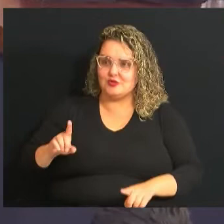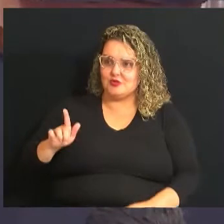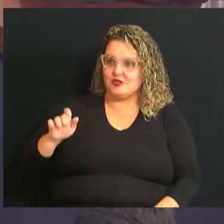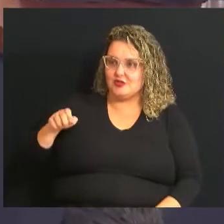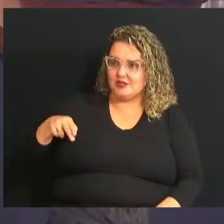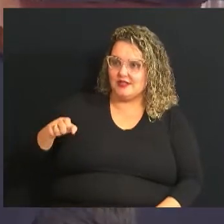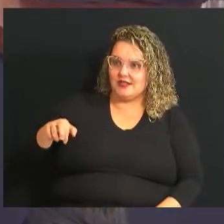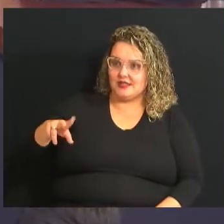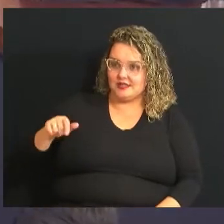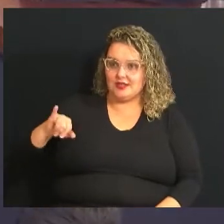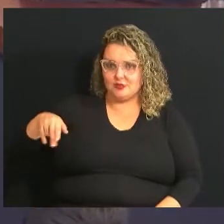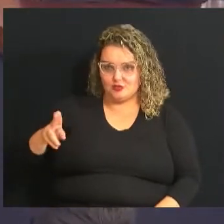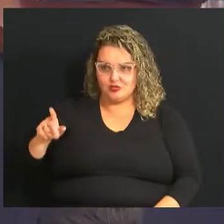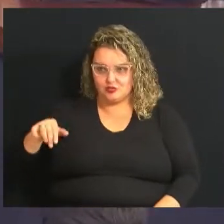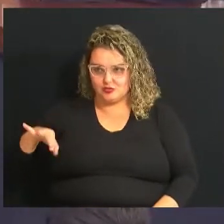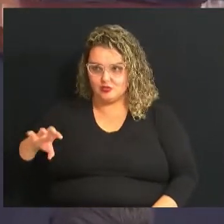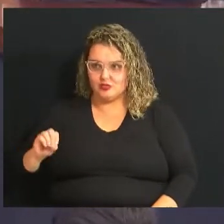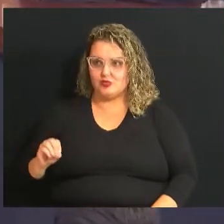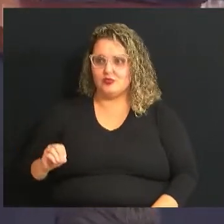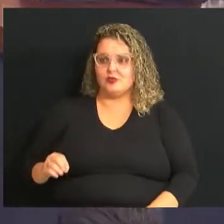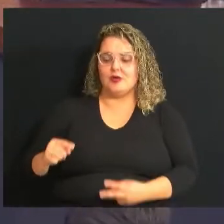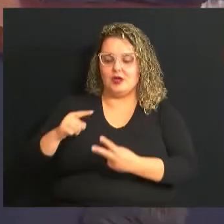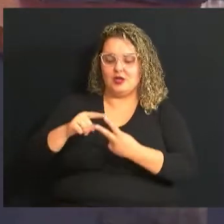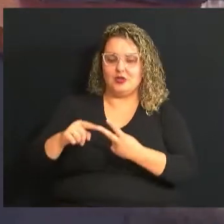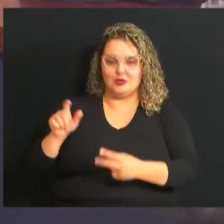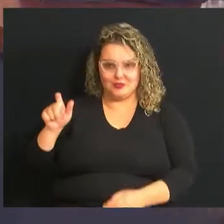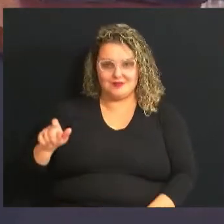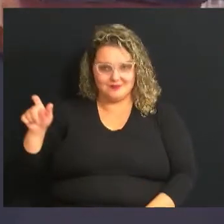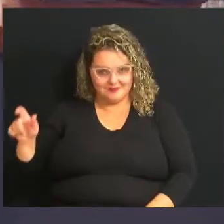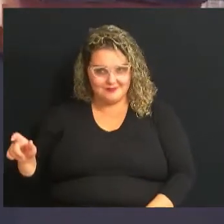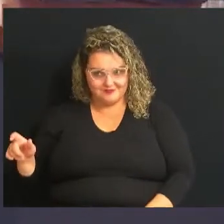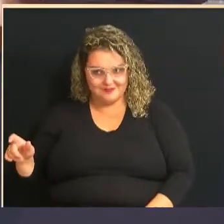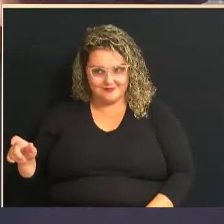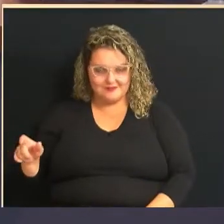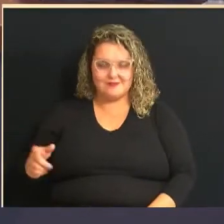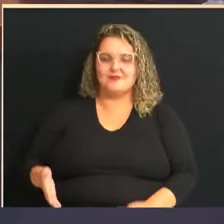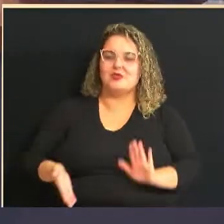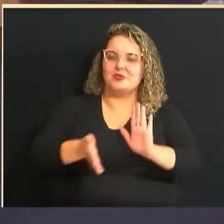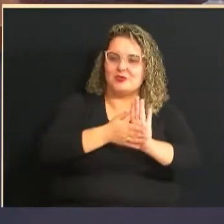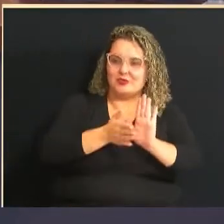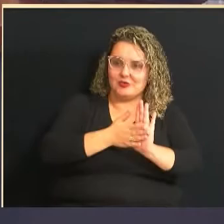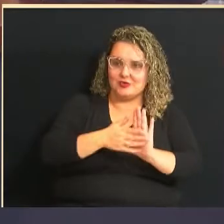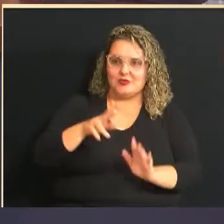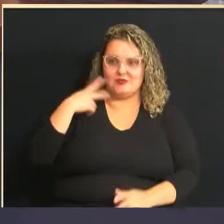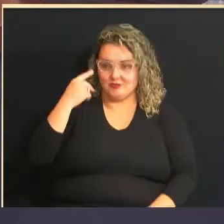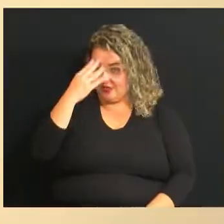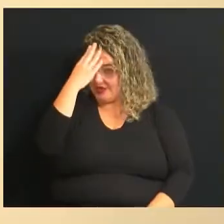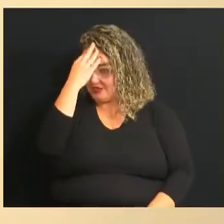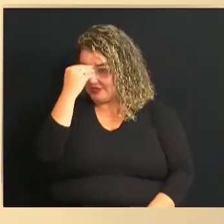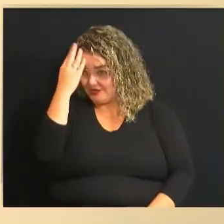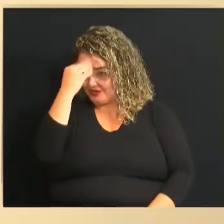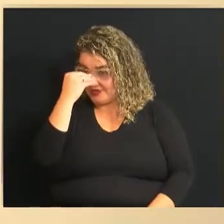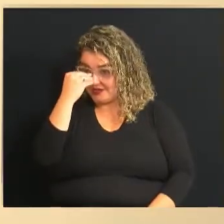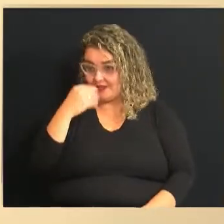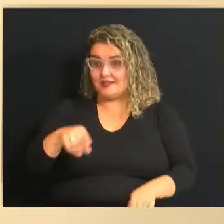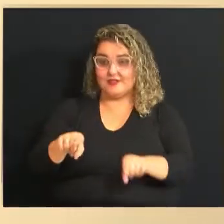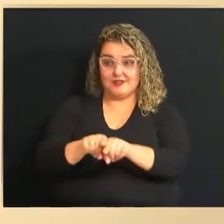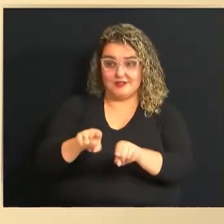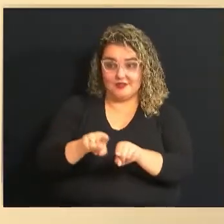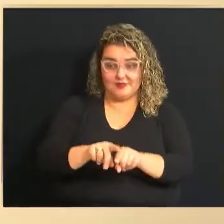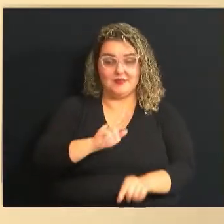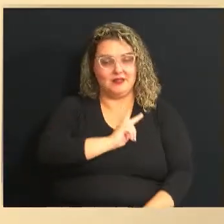Jr., a José Amarildo Cavacini e Rogério Gonçalves da Silva, por proposição dos vereadores